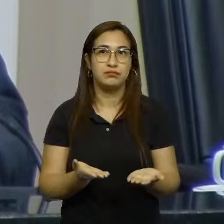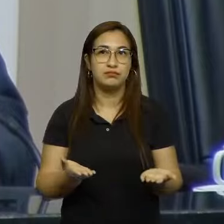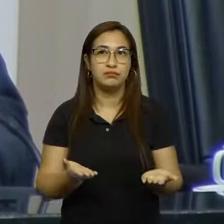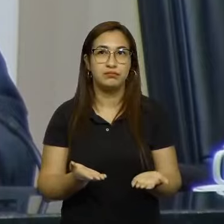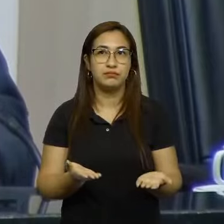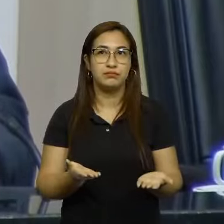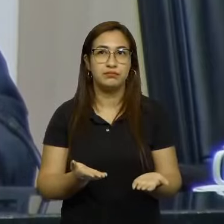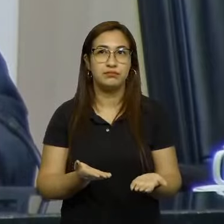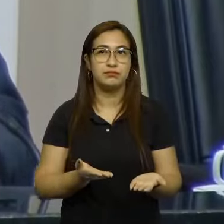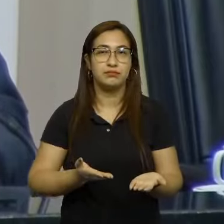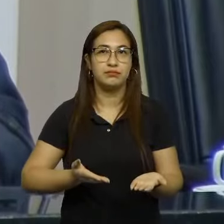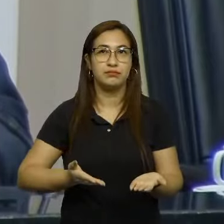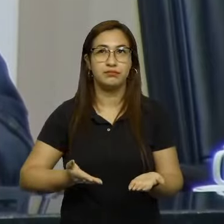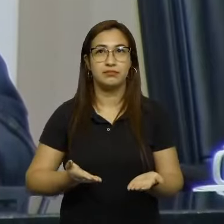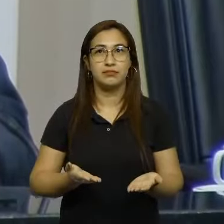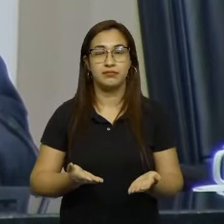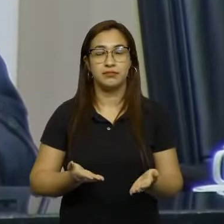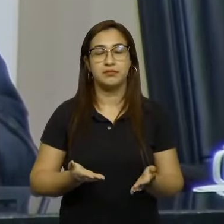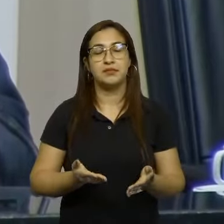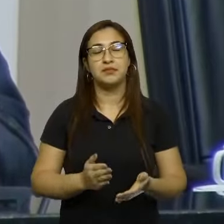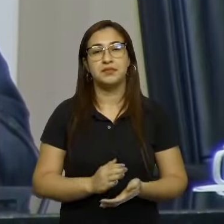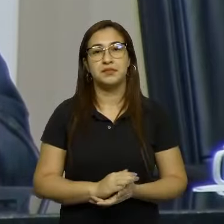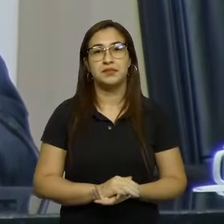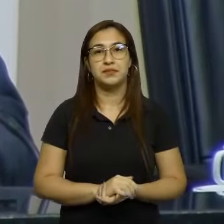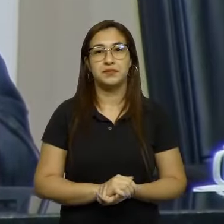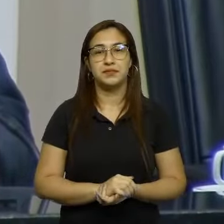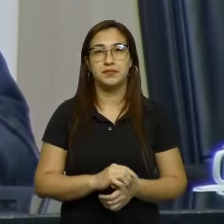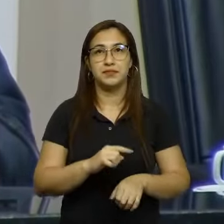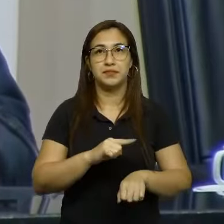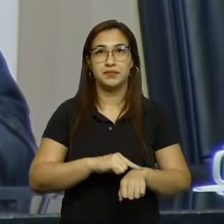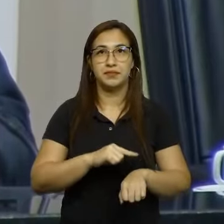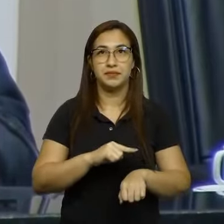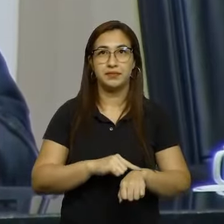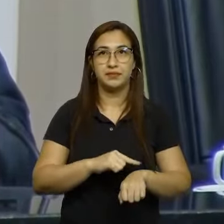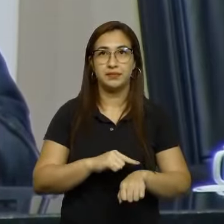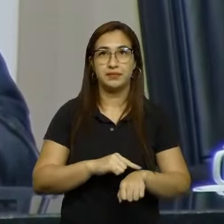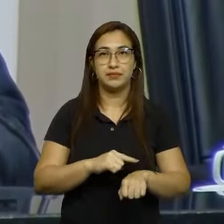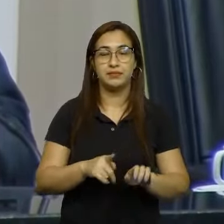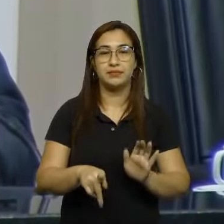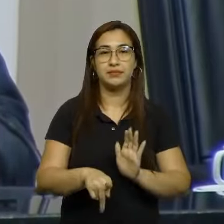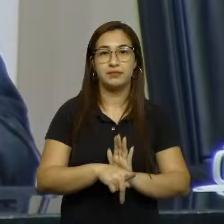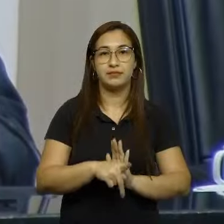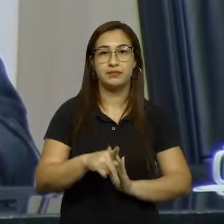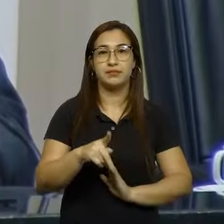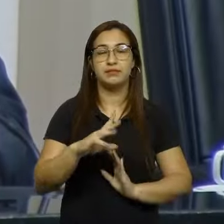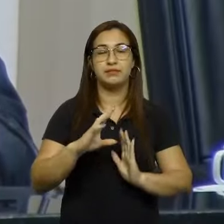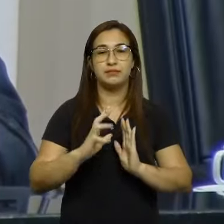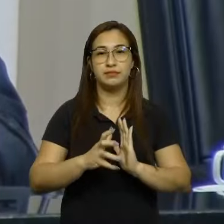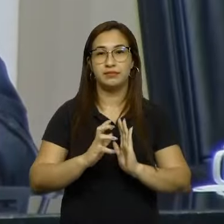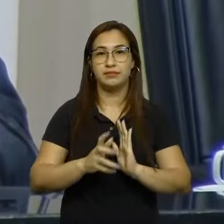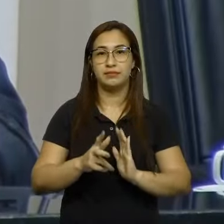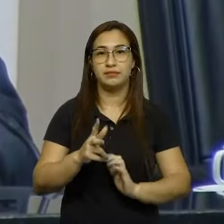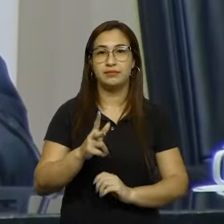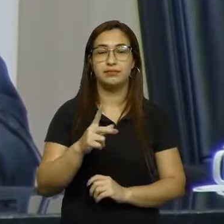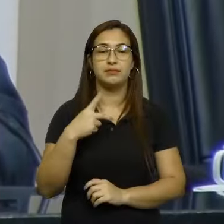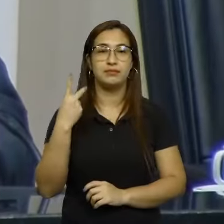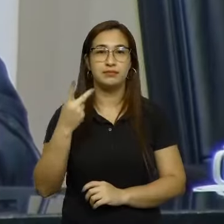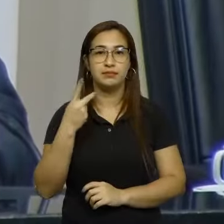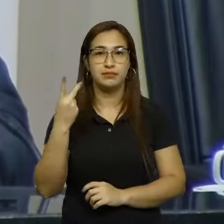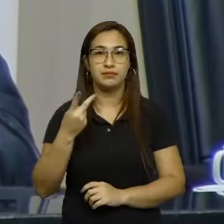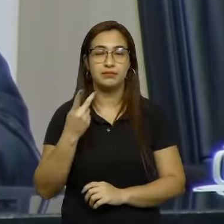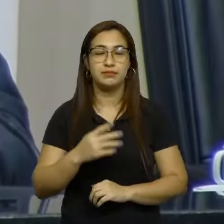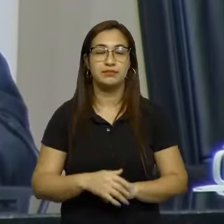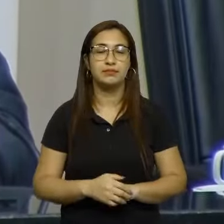Passaremos, então, neste momento, ao horário destinado aos partidos políticos e